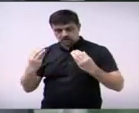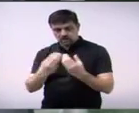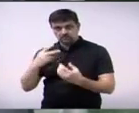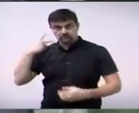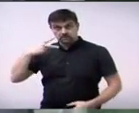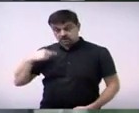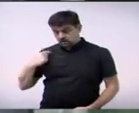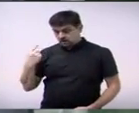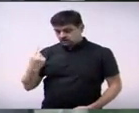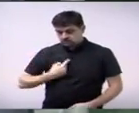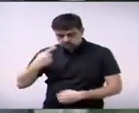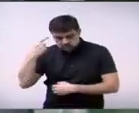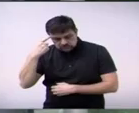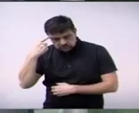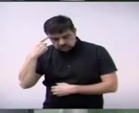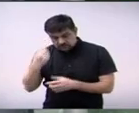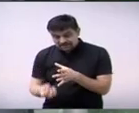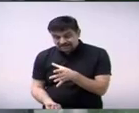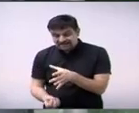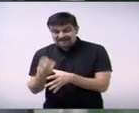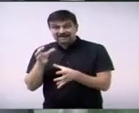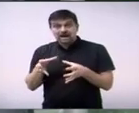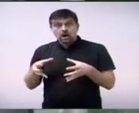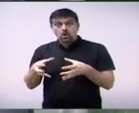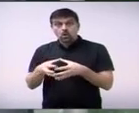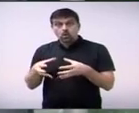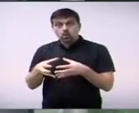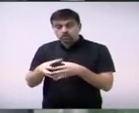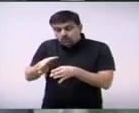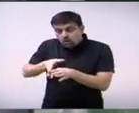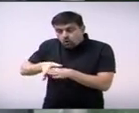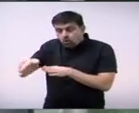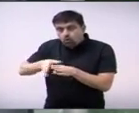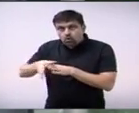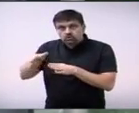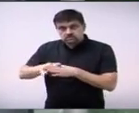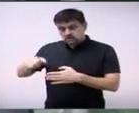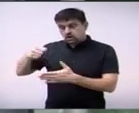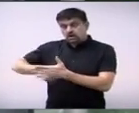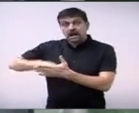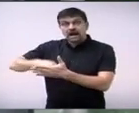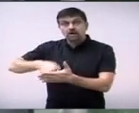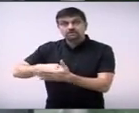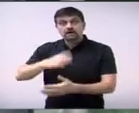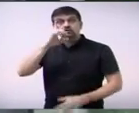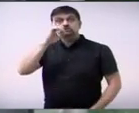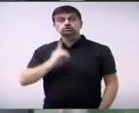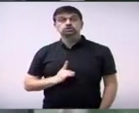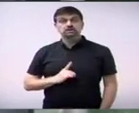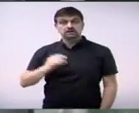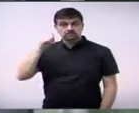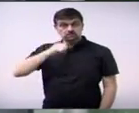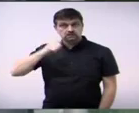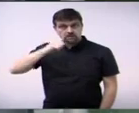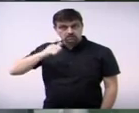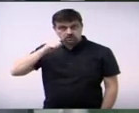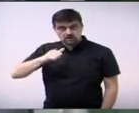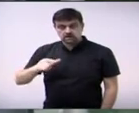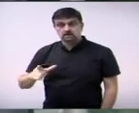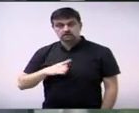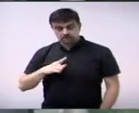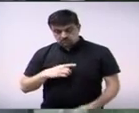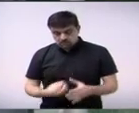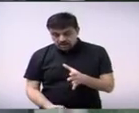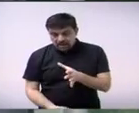conselho municipal de defesa dos direitos da mulher foi no primeiro mandato depois a lei foi